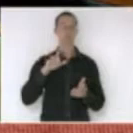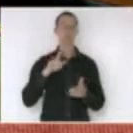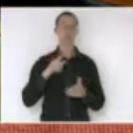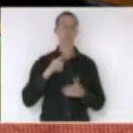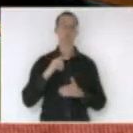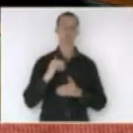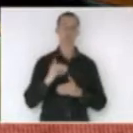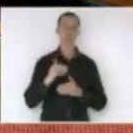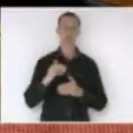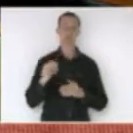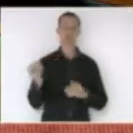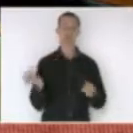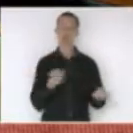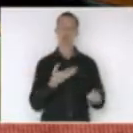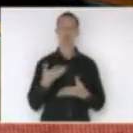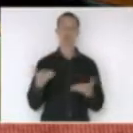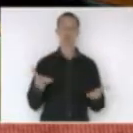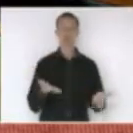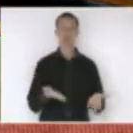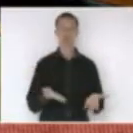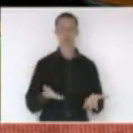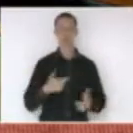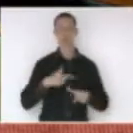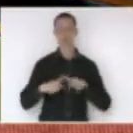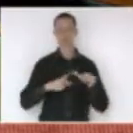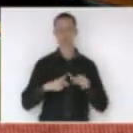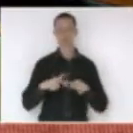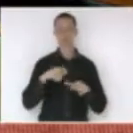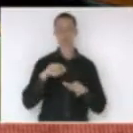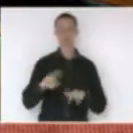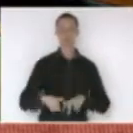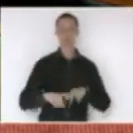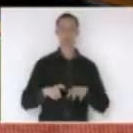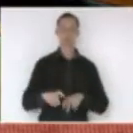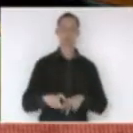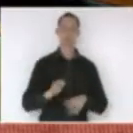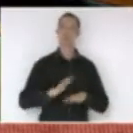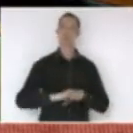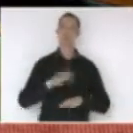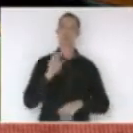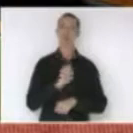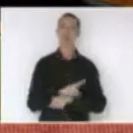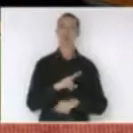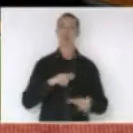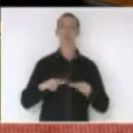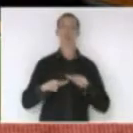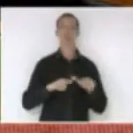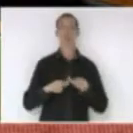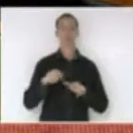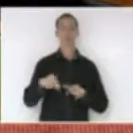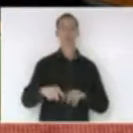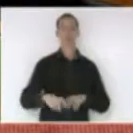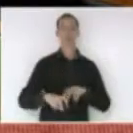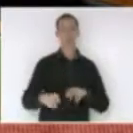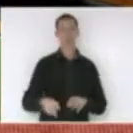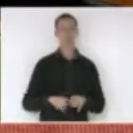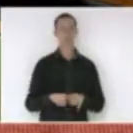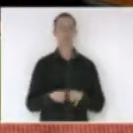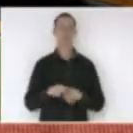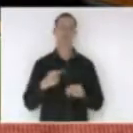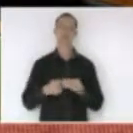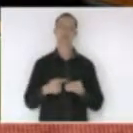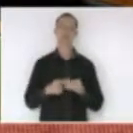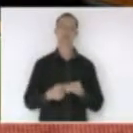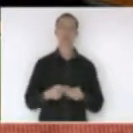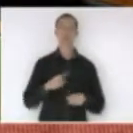atividade rural gerar mais empregos a partir do interior e certamente mais empregos na cidade por isso é um momento ímpar